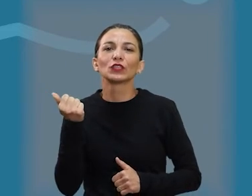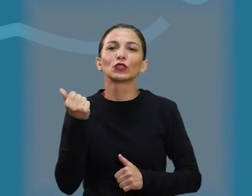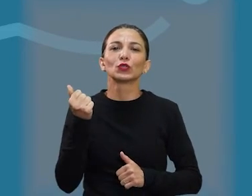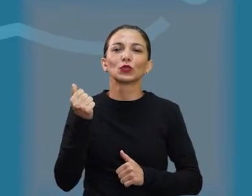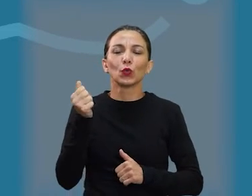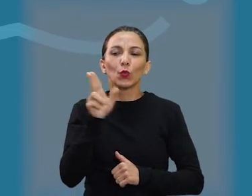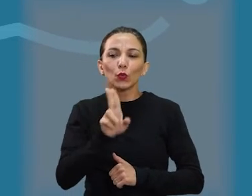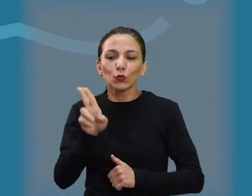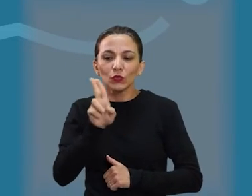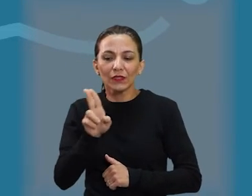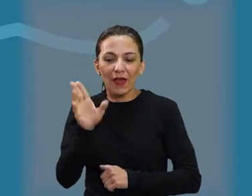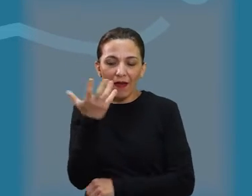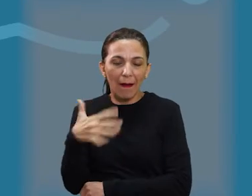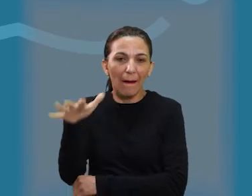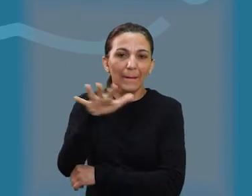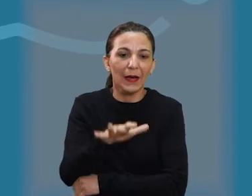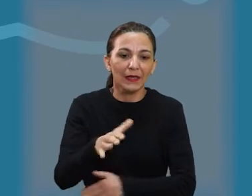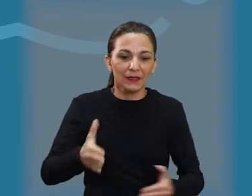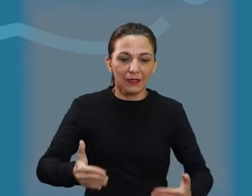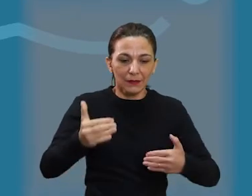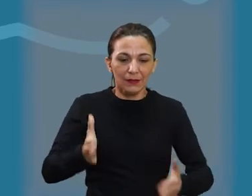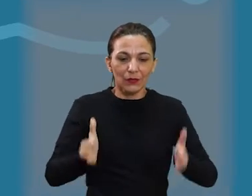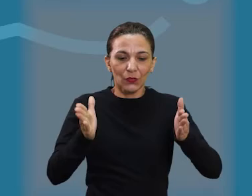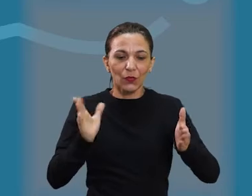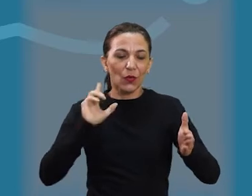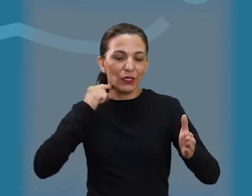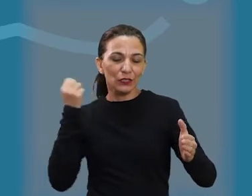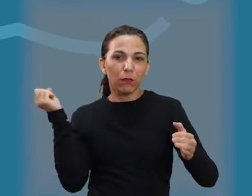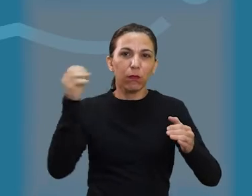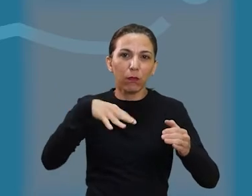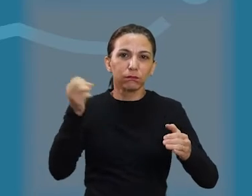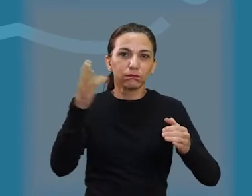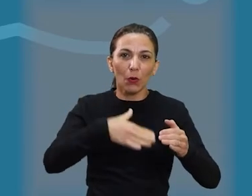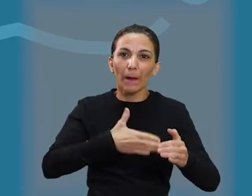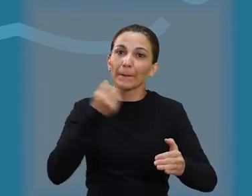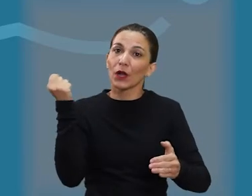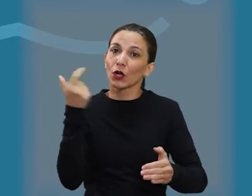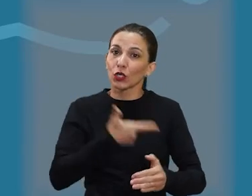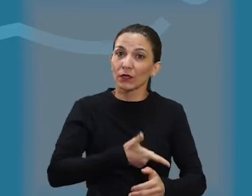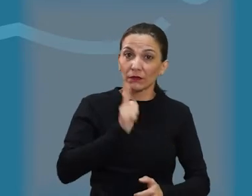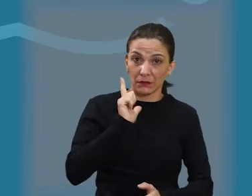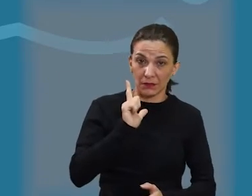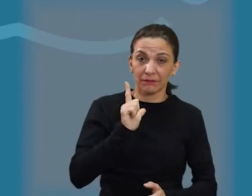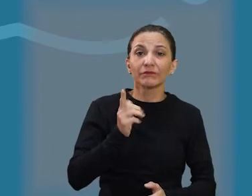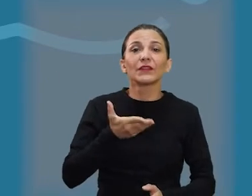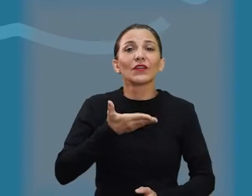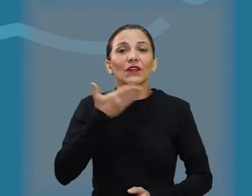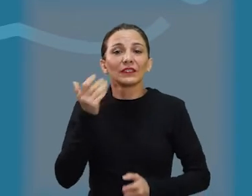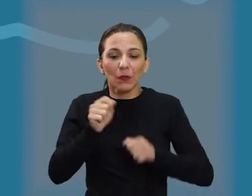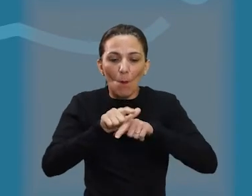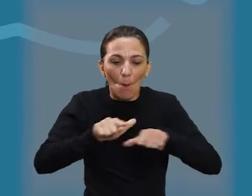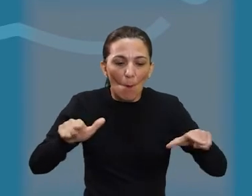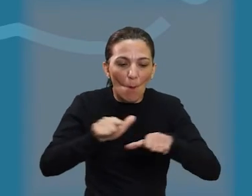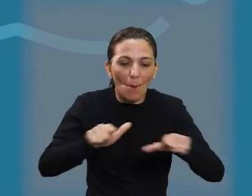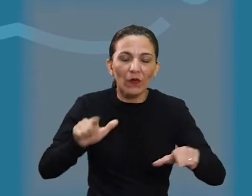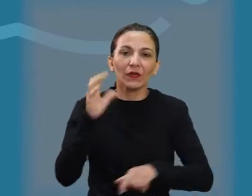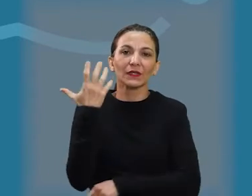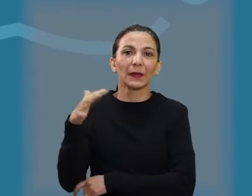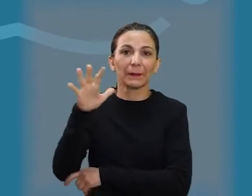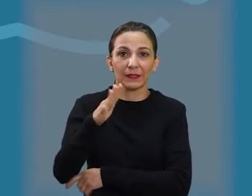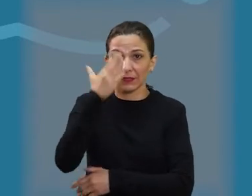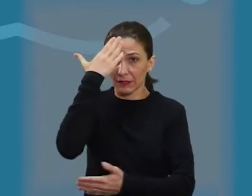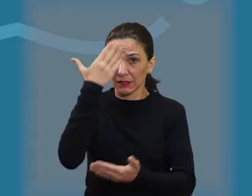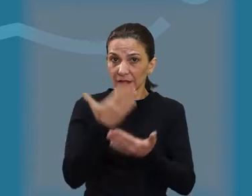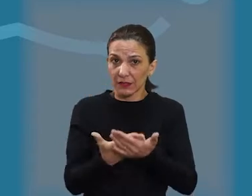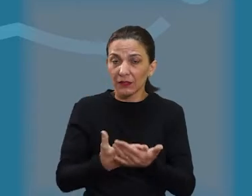facilidades aí quando utilizarmos a praça e colocarmos na lixeira os resíduos, tá bom? Facilistando assim a conservação da